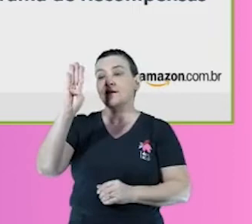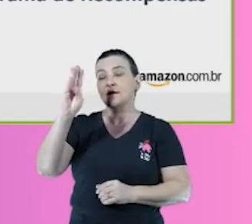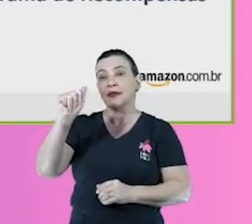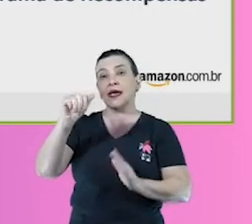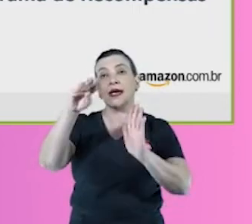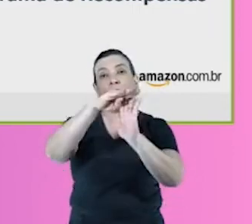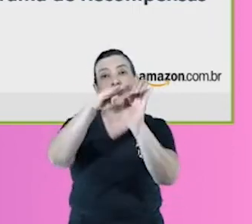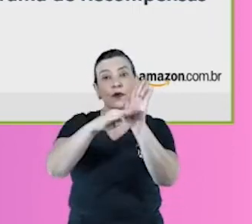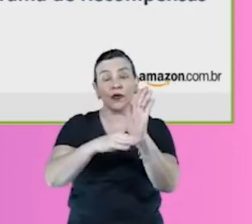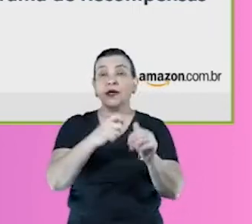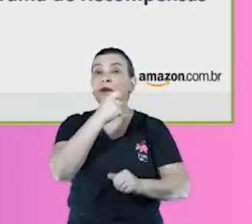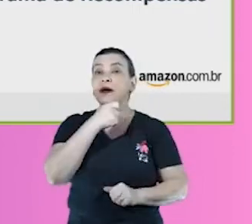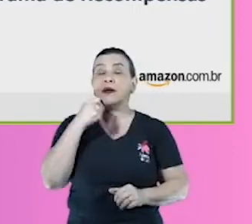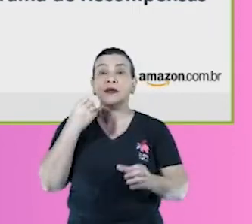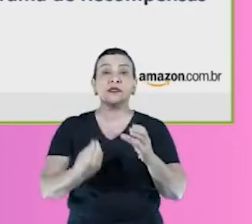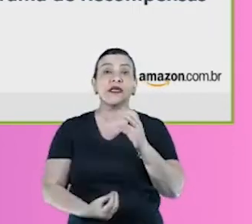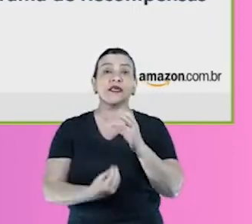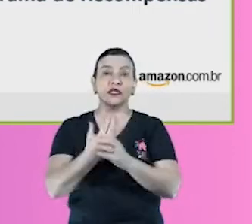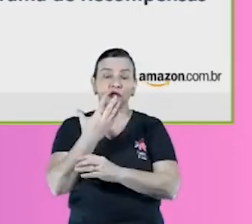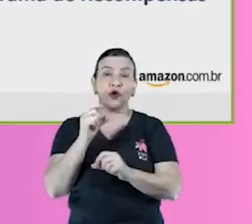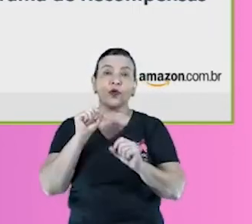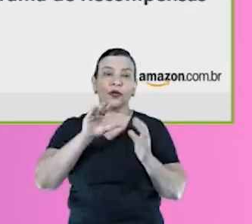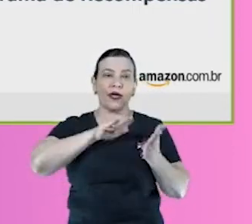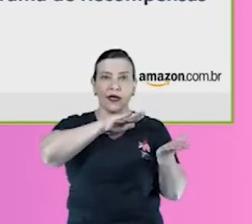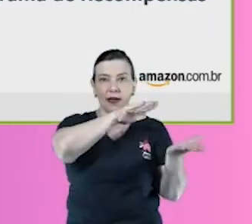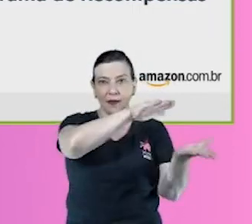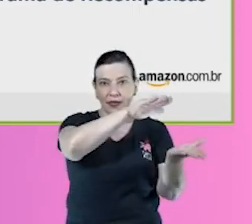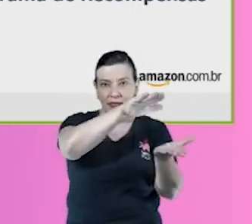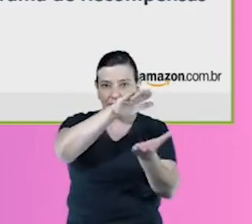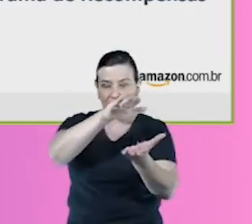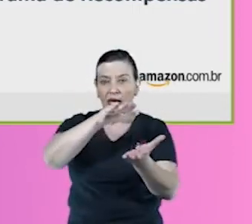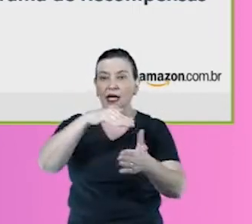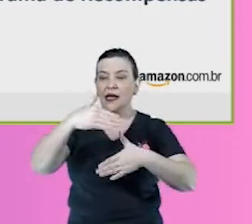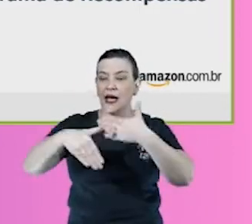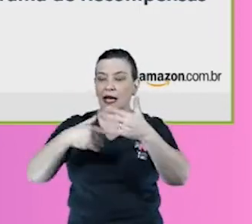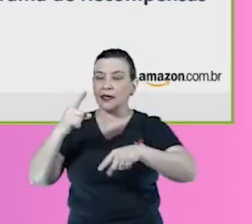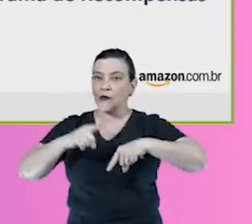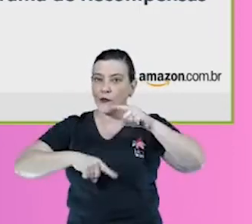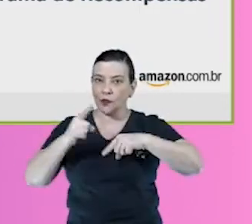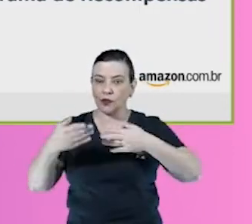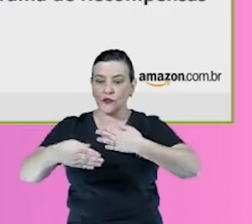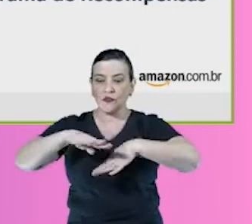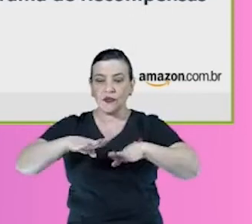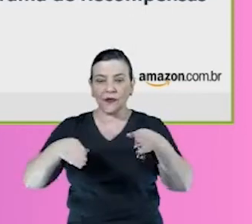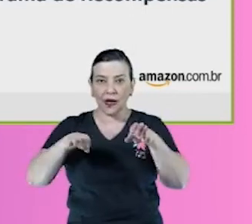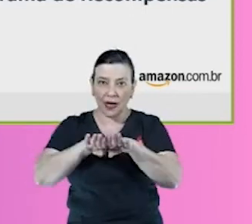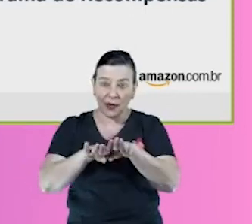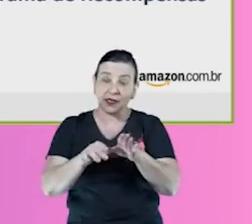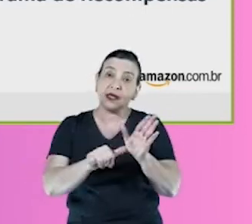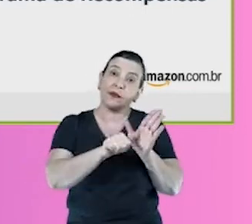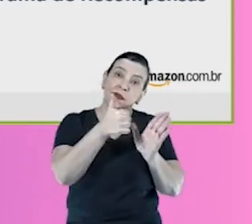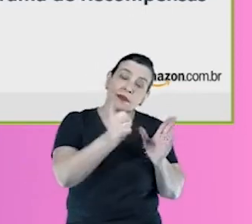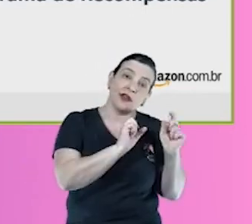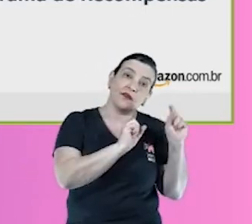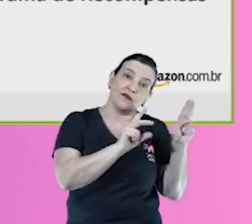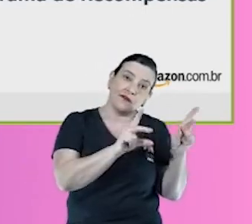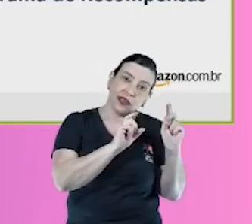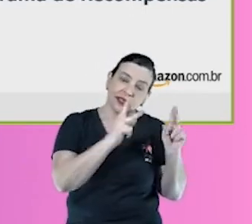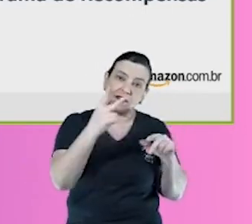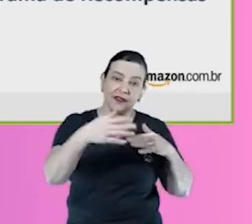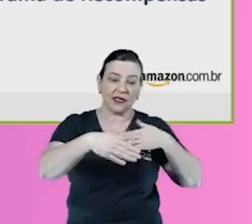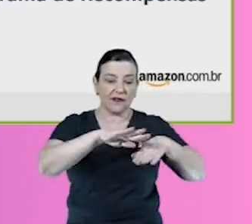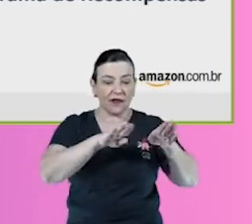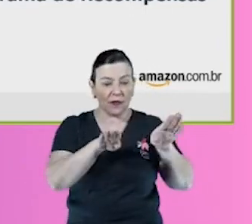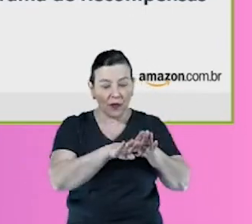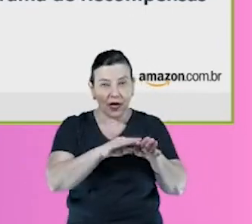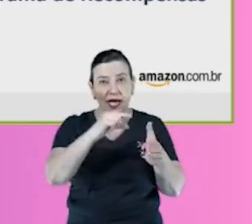faz desde o armazenamento até o empacatamento do produto. Então, no primeiro caso ali, assim, eu falei, né, vai vender, você que vai embalar, vai colar a etiqueta